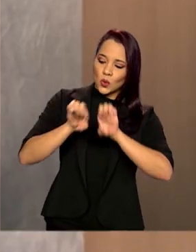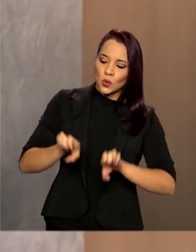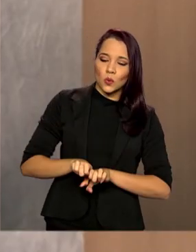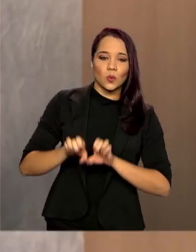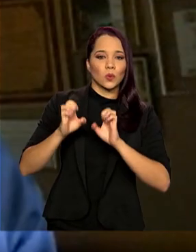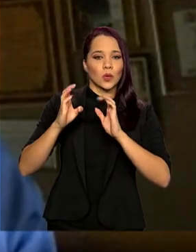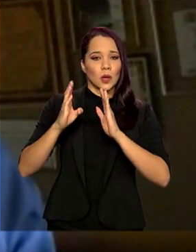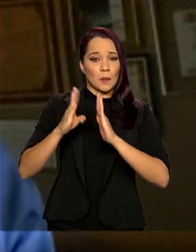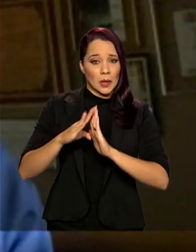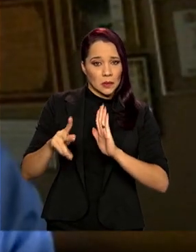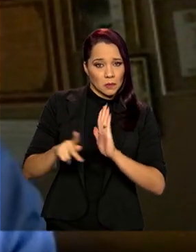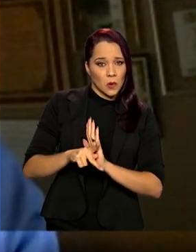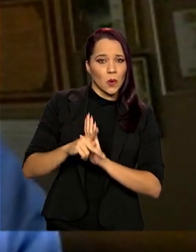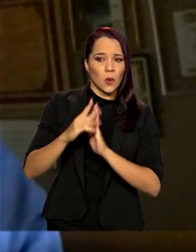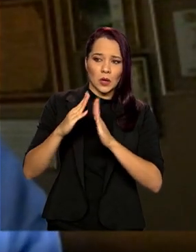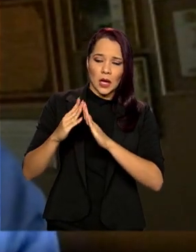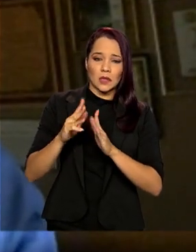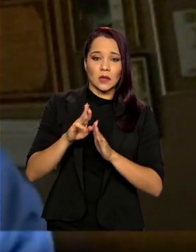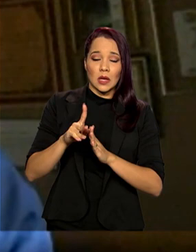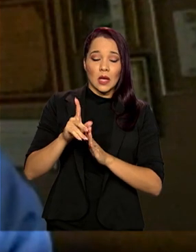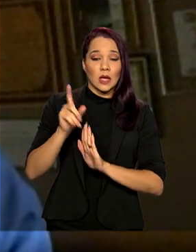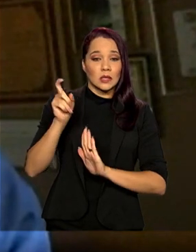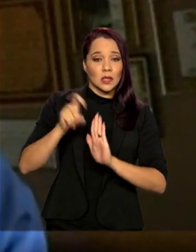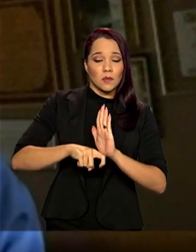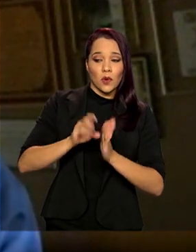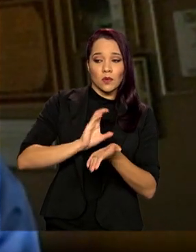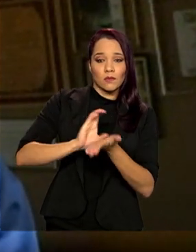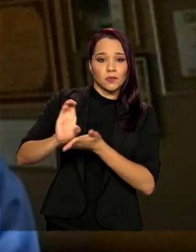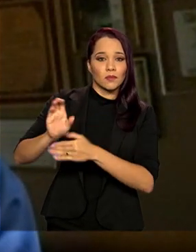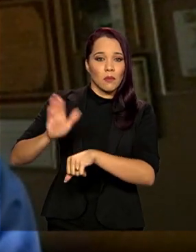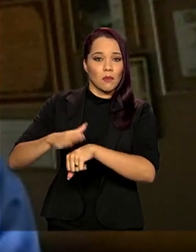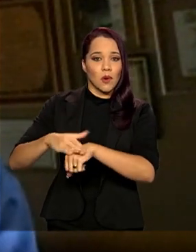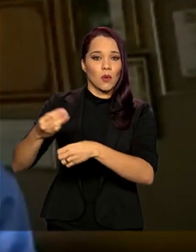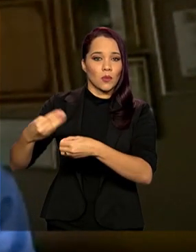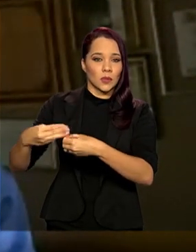patrimônio, colocando esses tributos nas mãos do município,